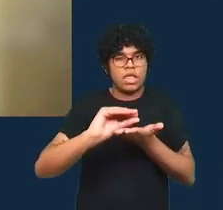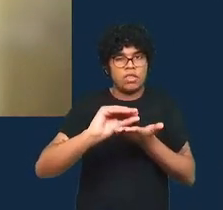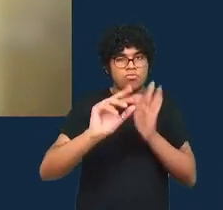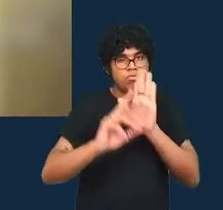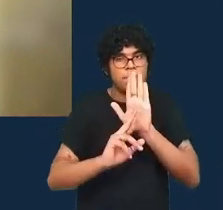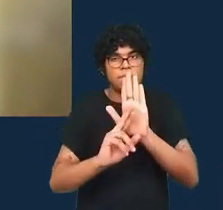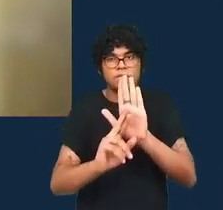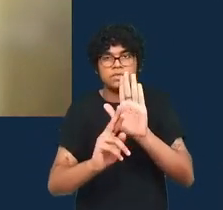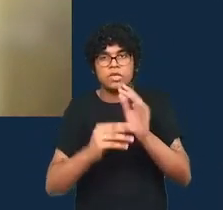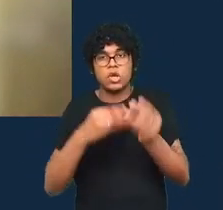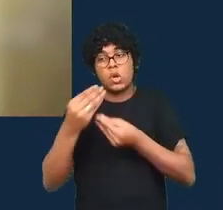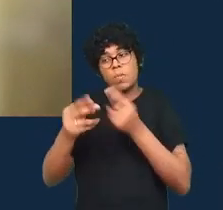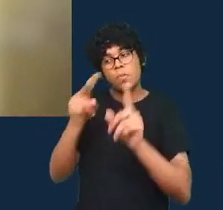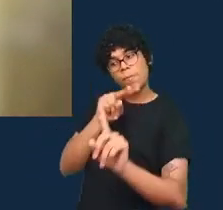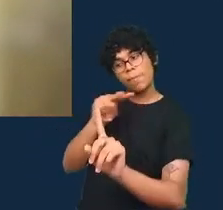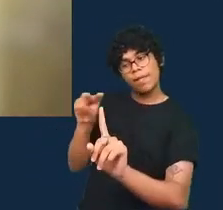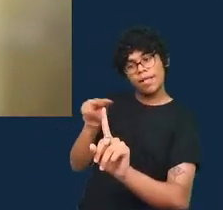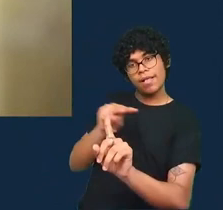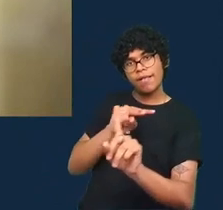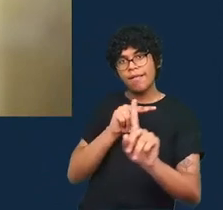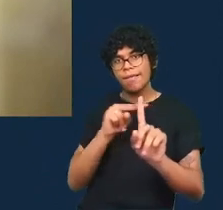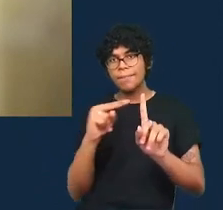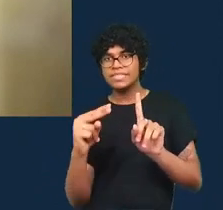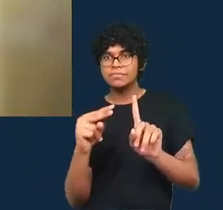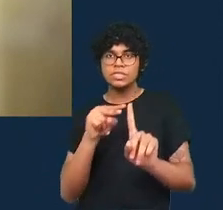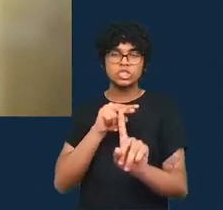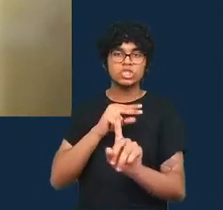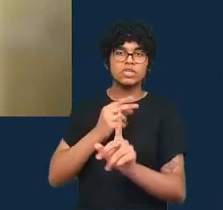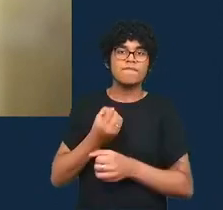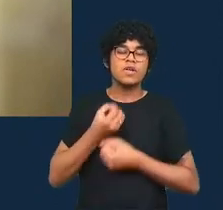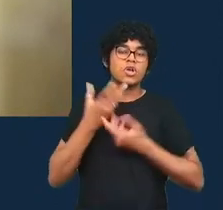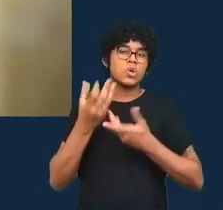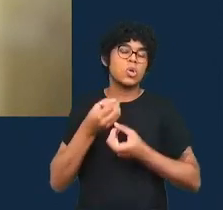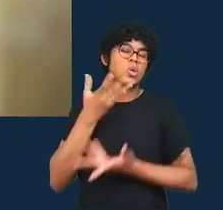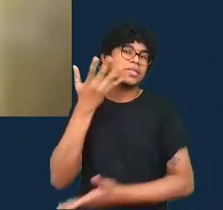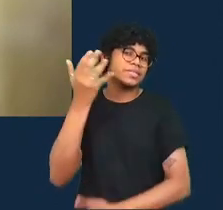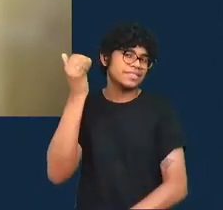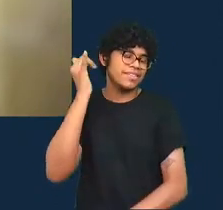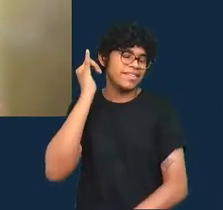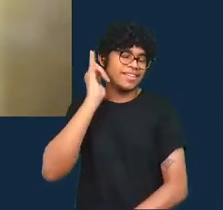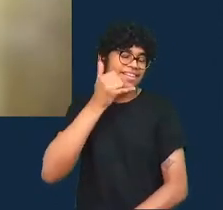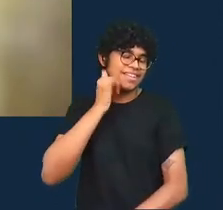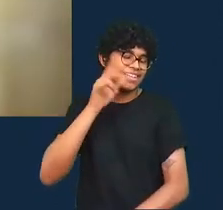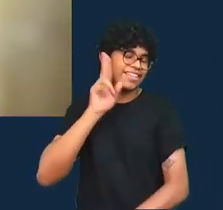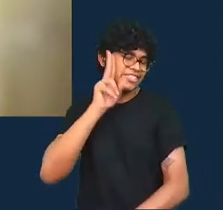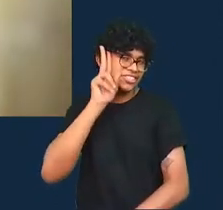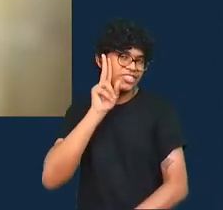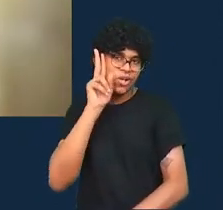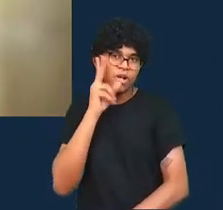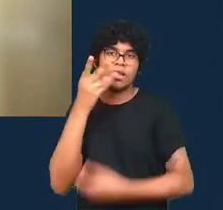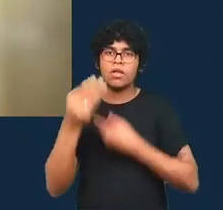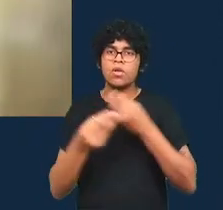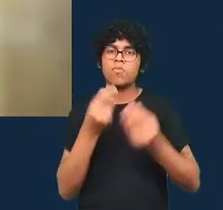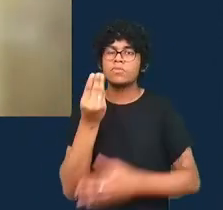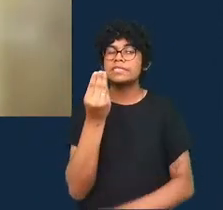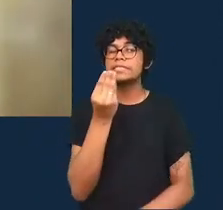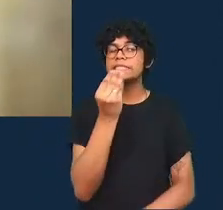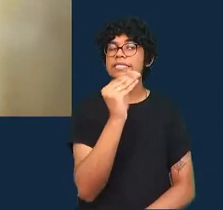ângulo de abordagem ao contar uma história para conseguir inserir a incerteza de forma que